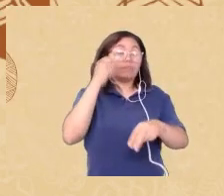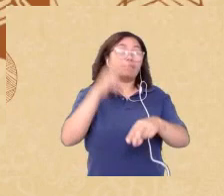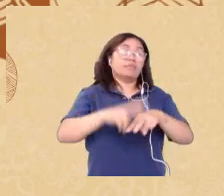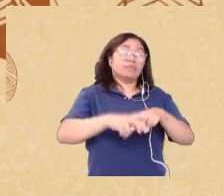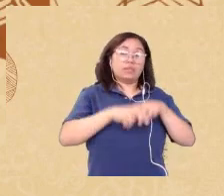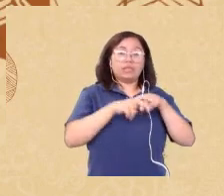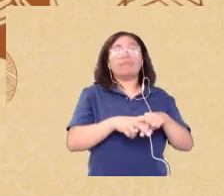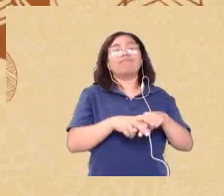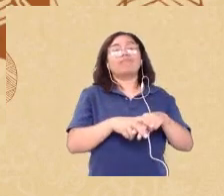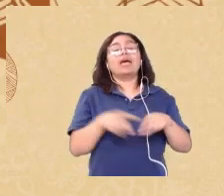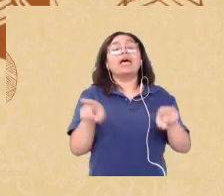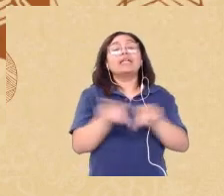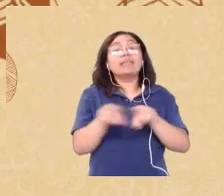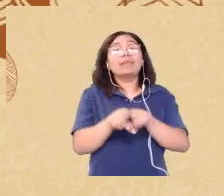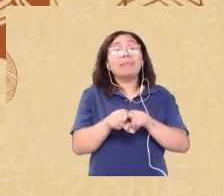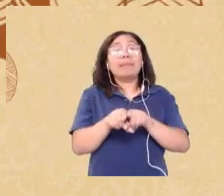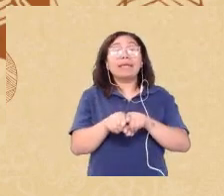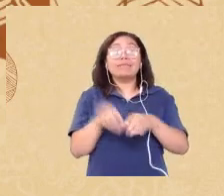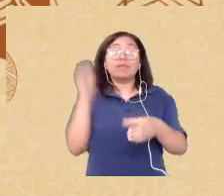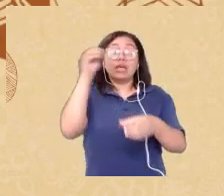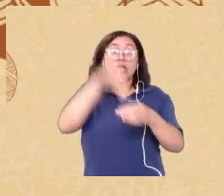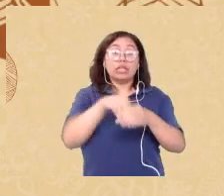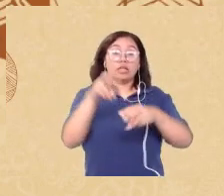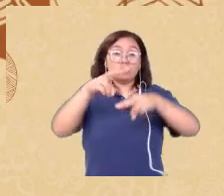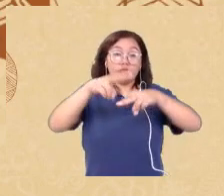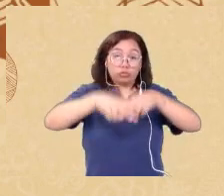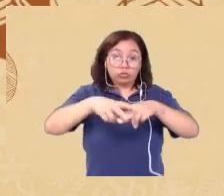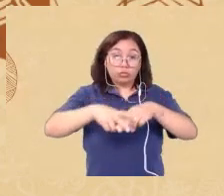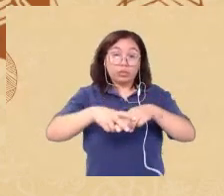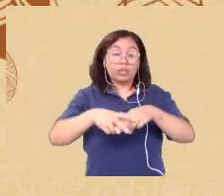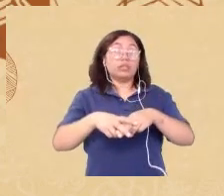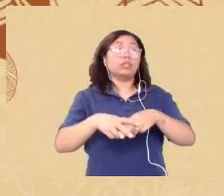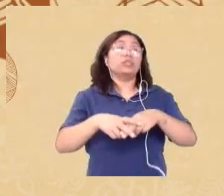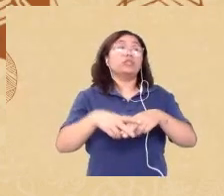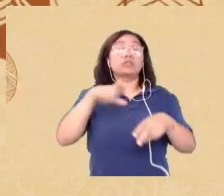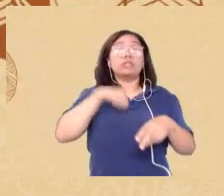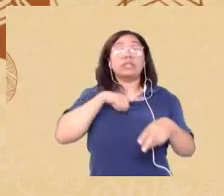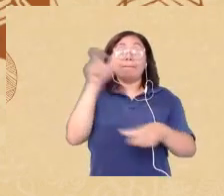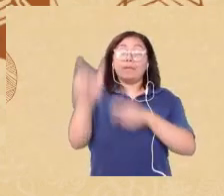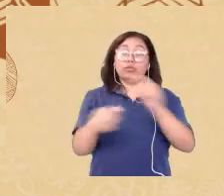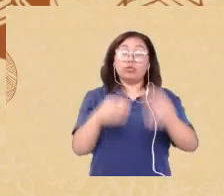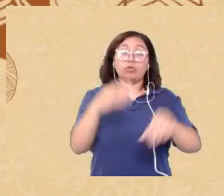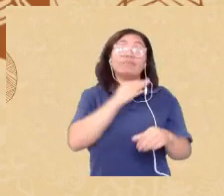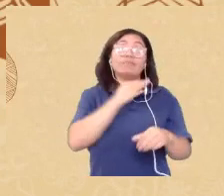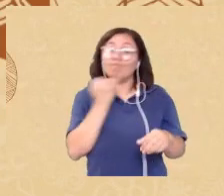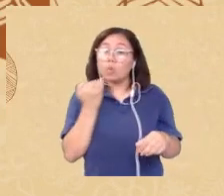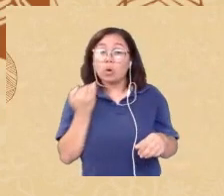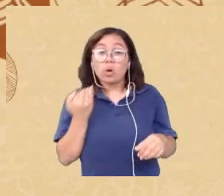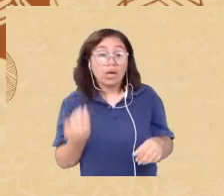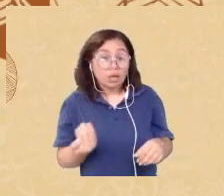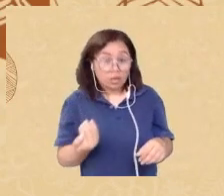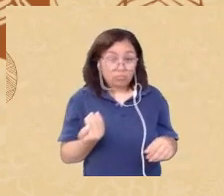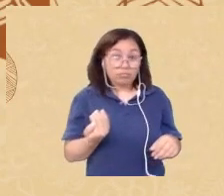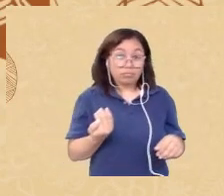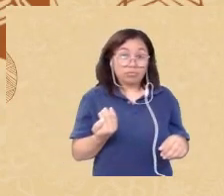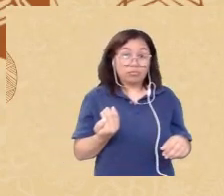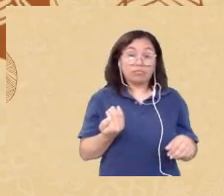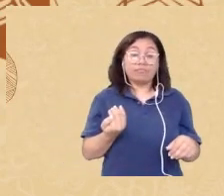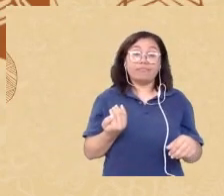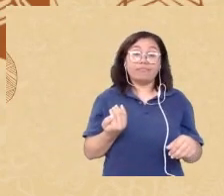morrendo dentro dos presídios eu falo lá da história do Carandiru também né e inclusive que os presos estavam lá e estavam